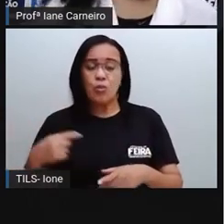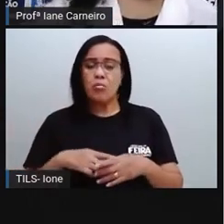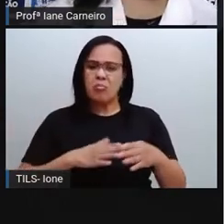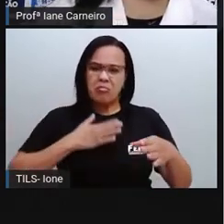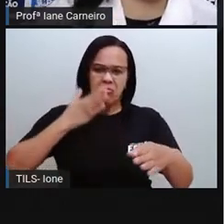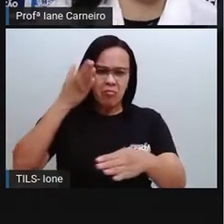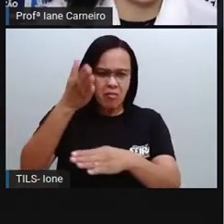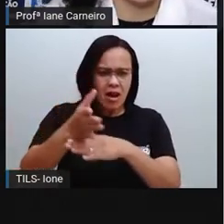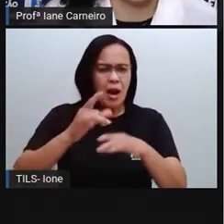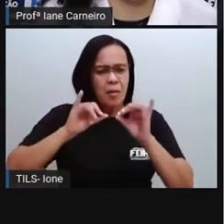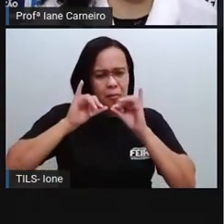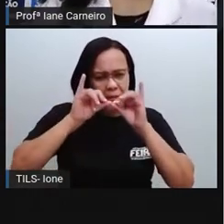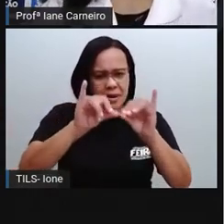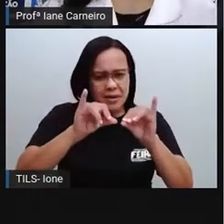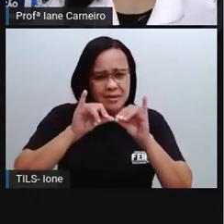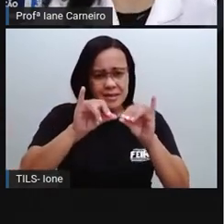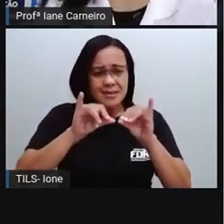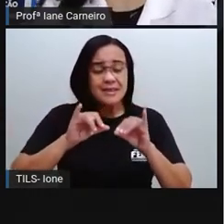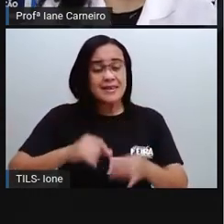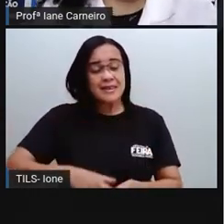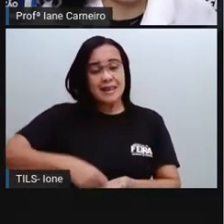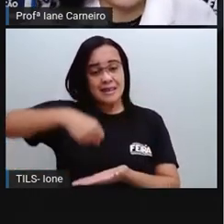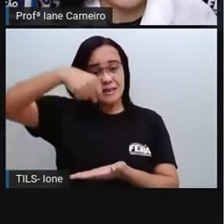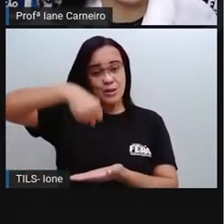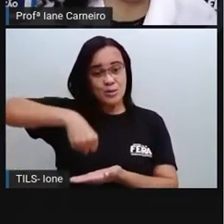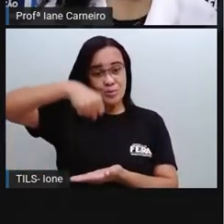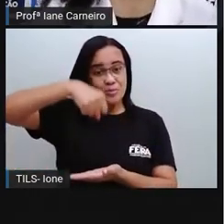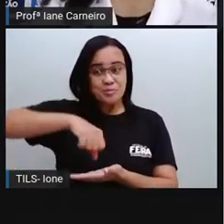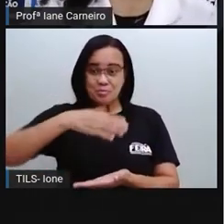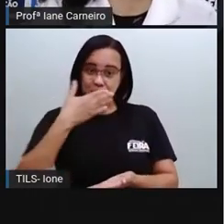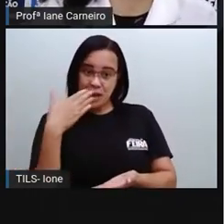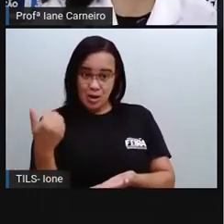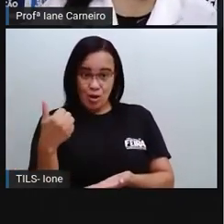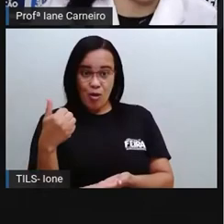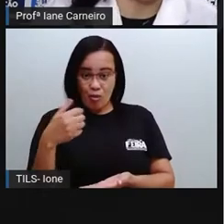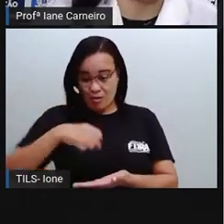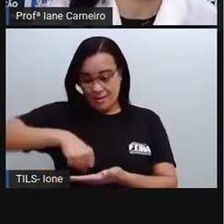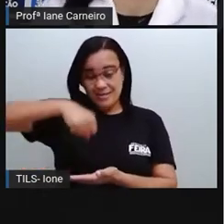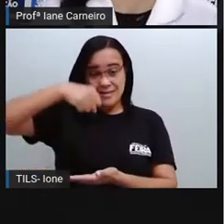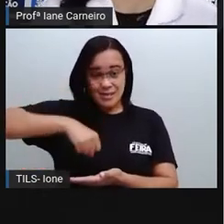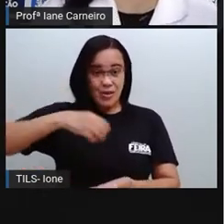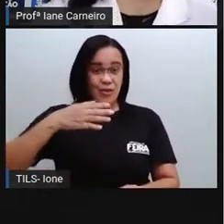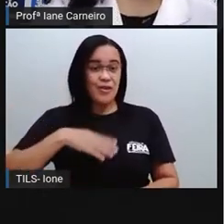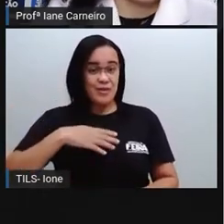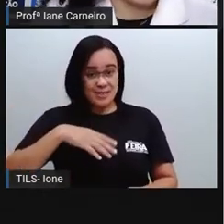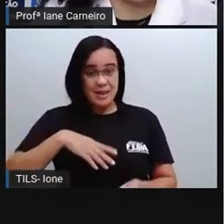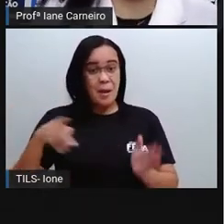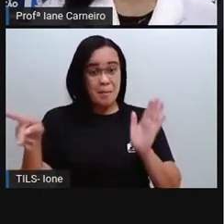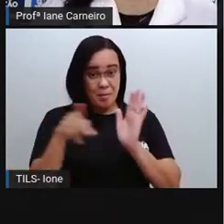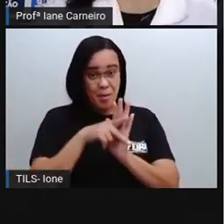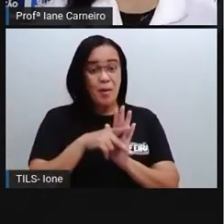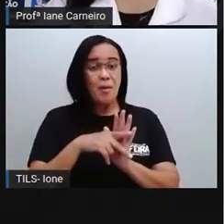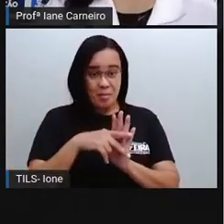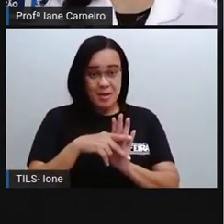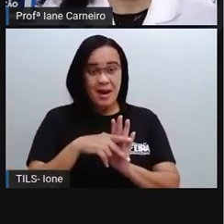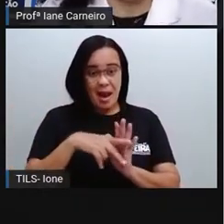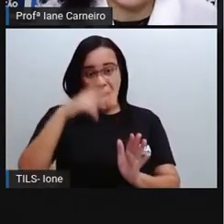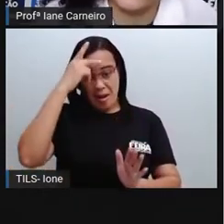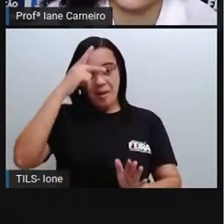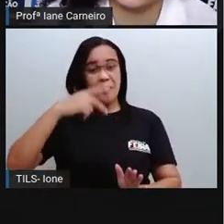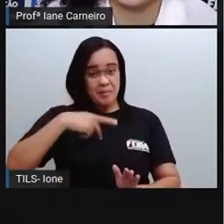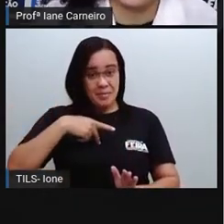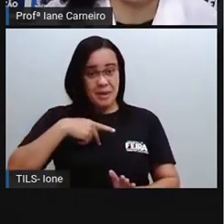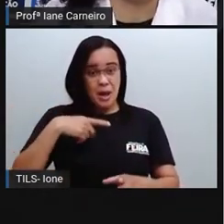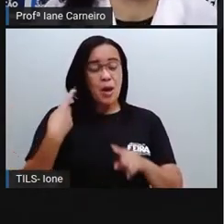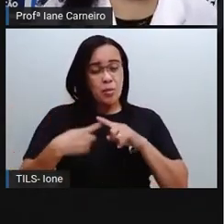como o vídeo falou, é a gente levar a nossa própria sacolinha, a nossa eco bag, que é uma sacola que você pode usar várias